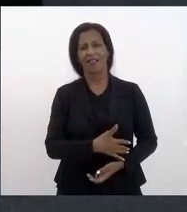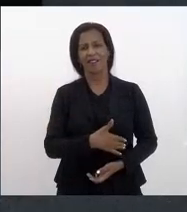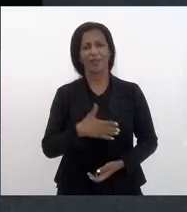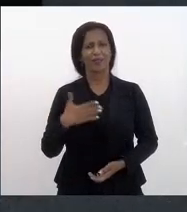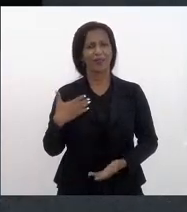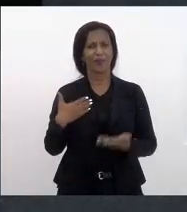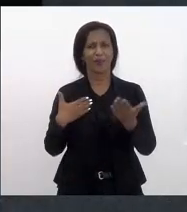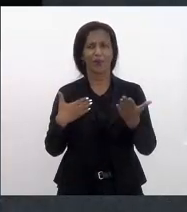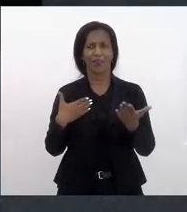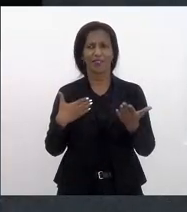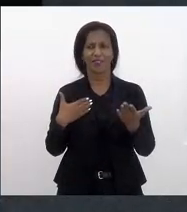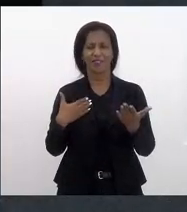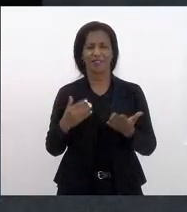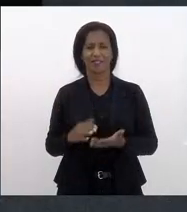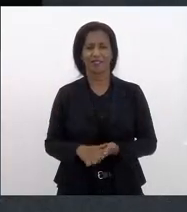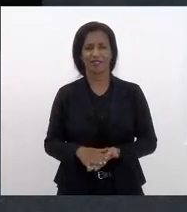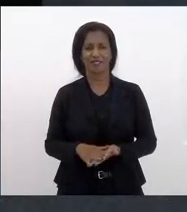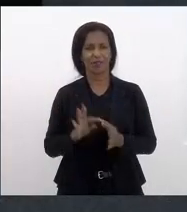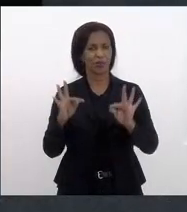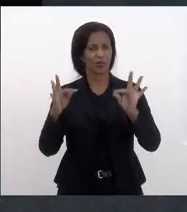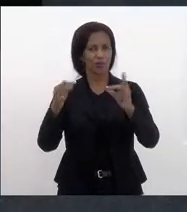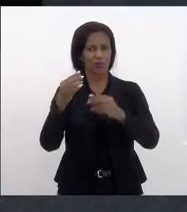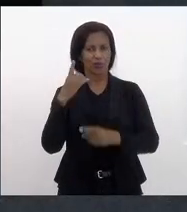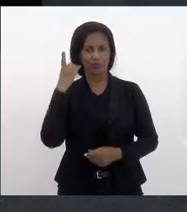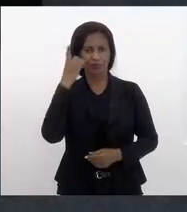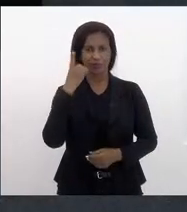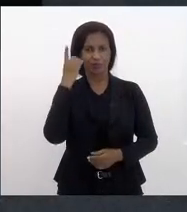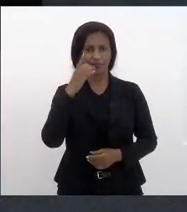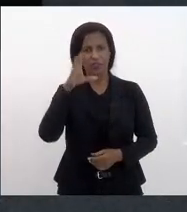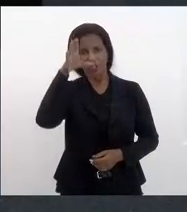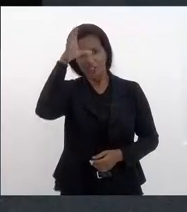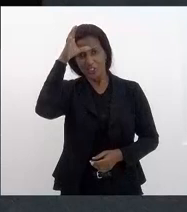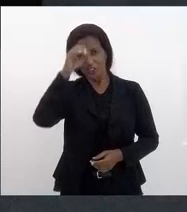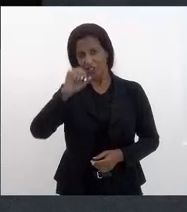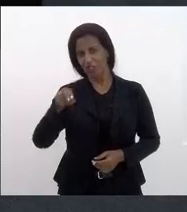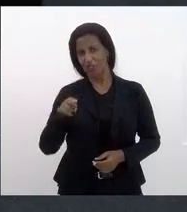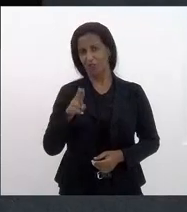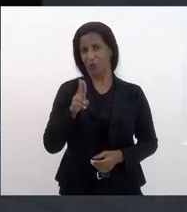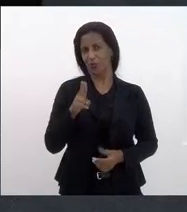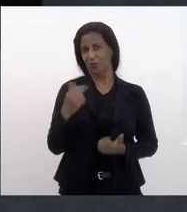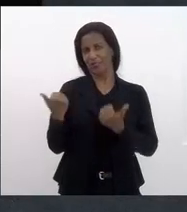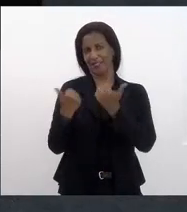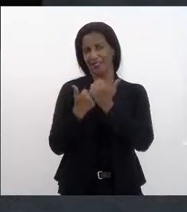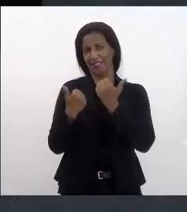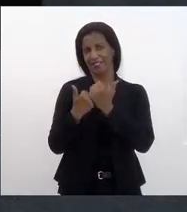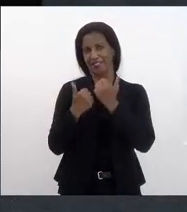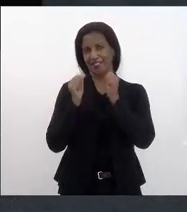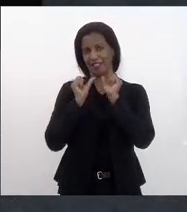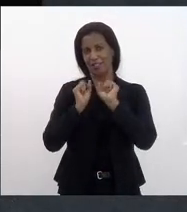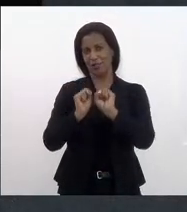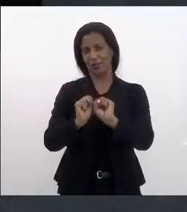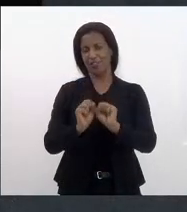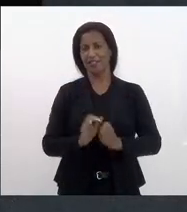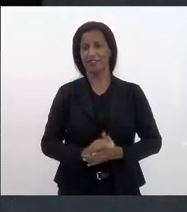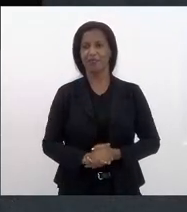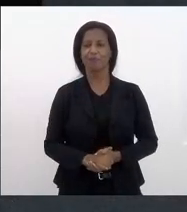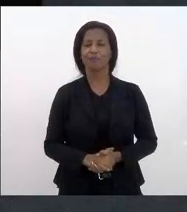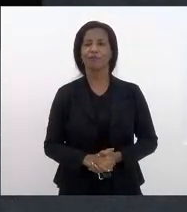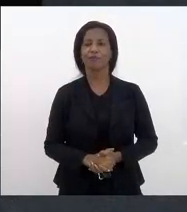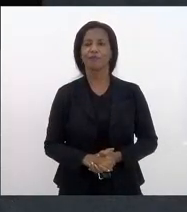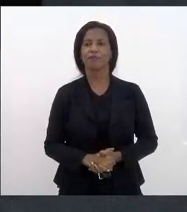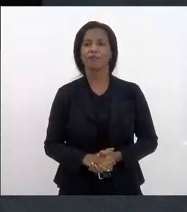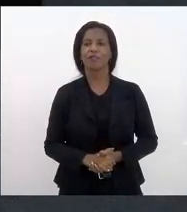Tudo bem, Marquinho? Senhores e senhores deputados. Tia Ju, está assessorando aí, Tia Ju. Presidente, só quero